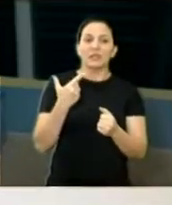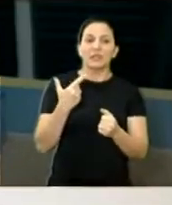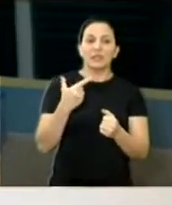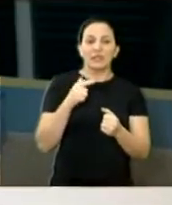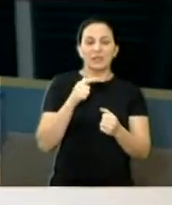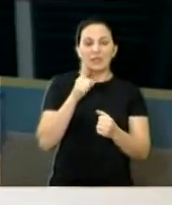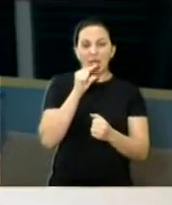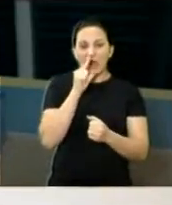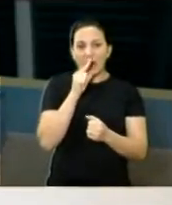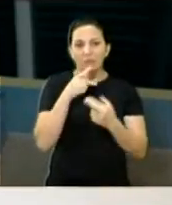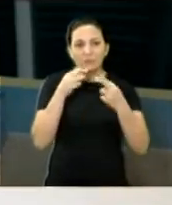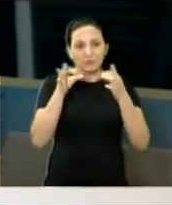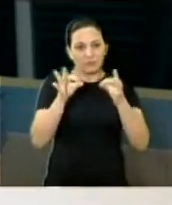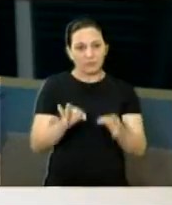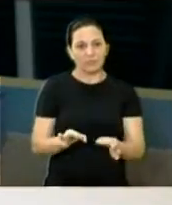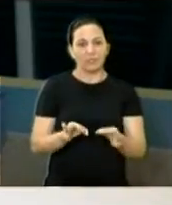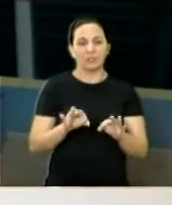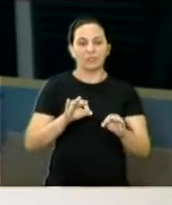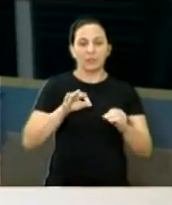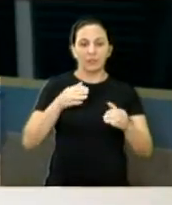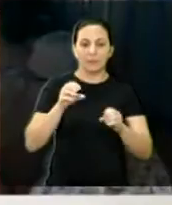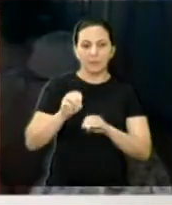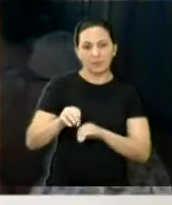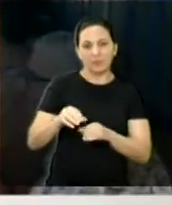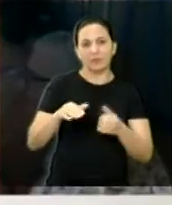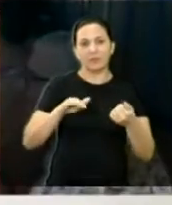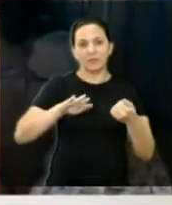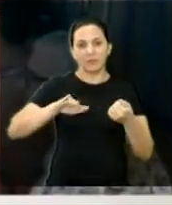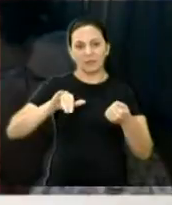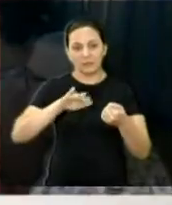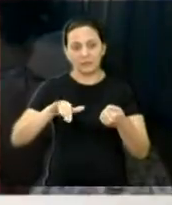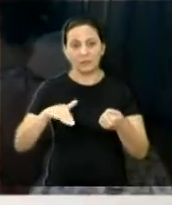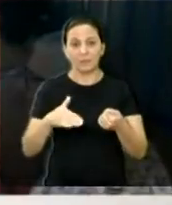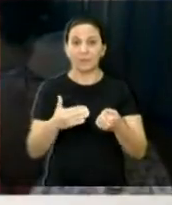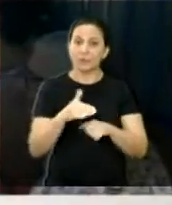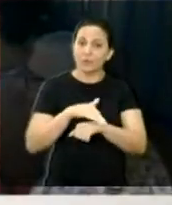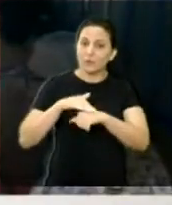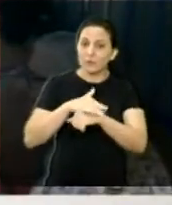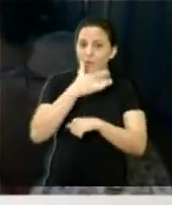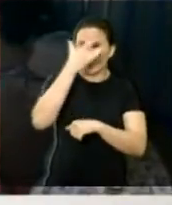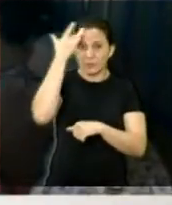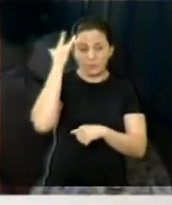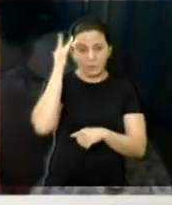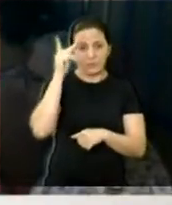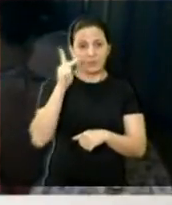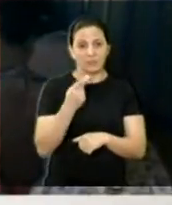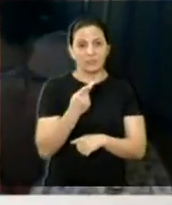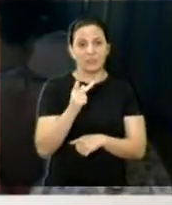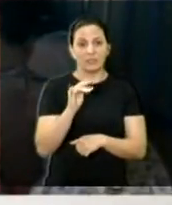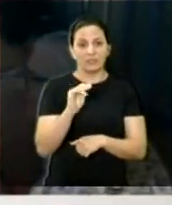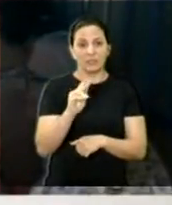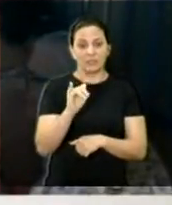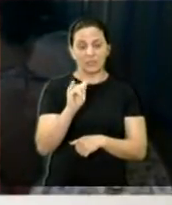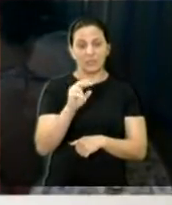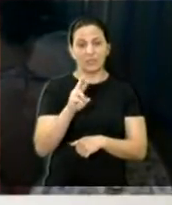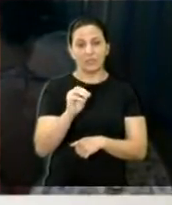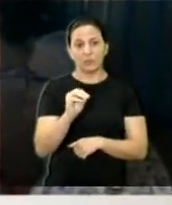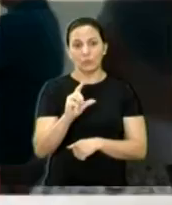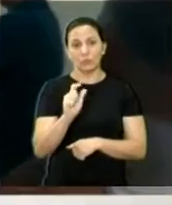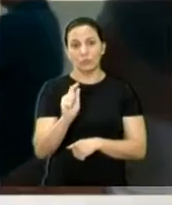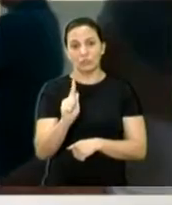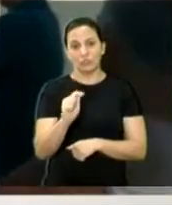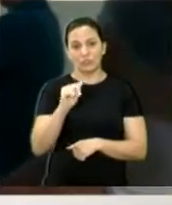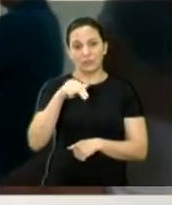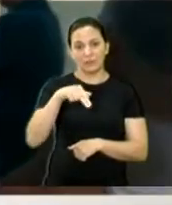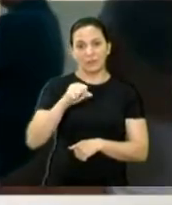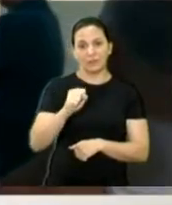Falei com diversas pessoas que fazem aulas de hidroginástica no complexo. As